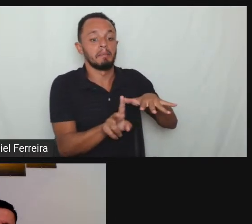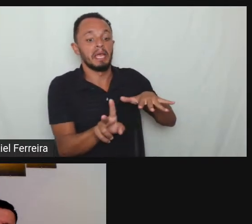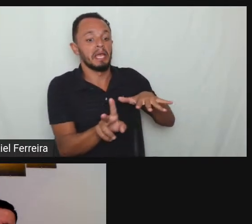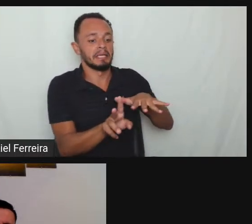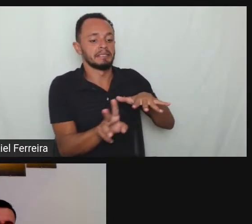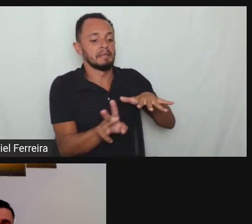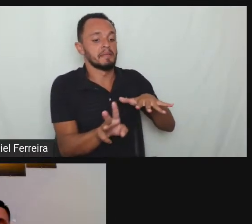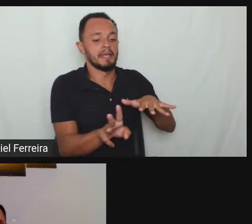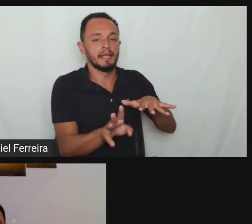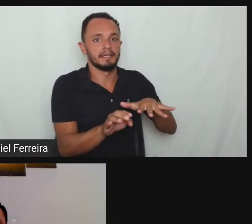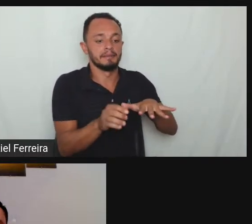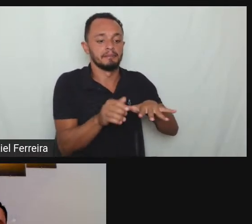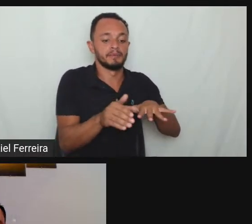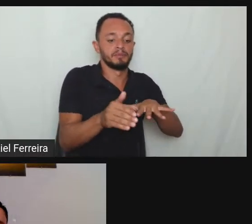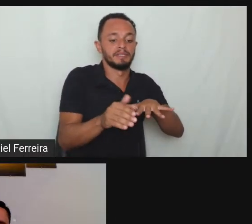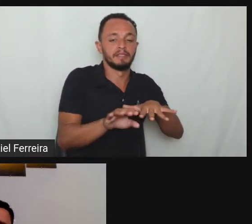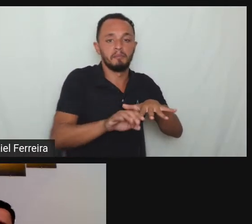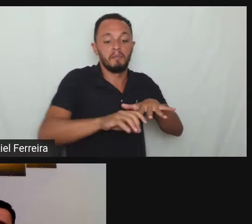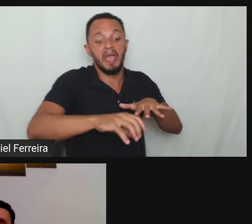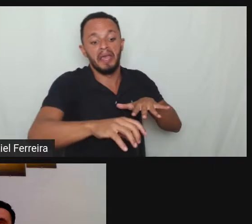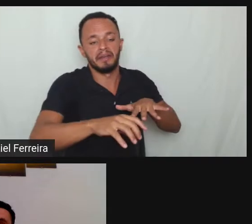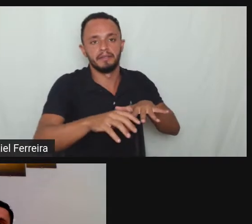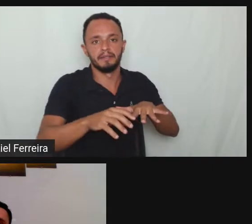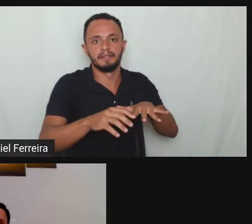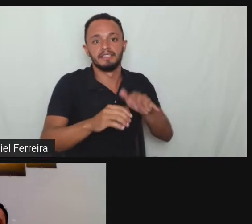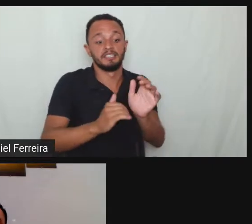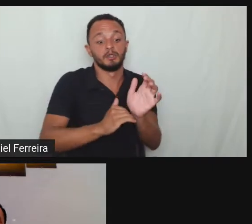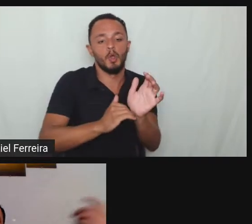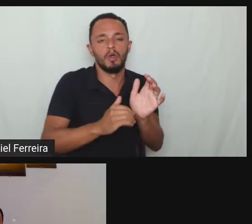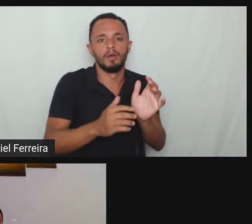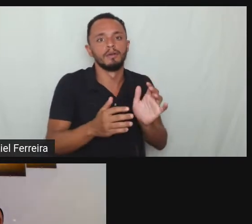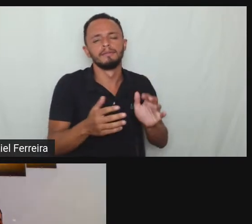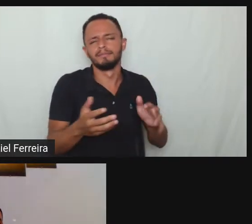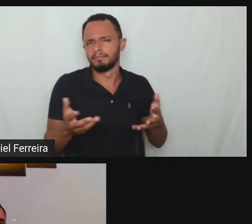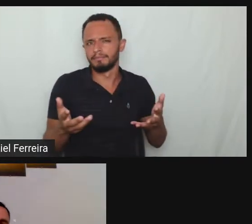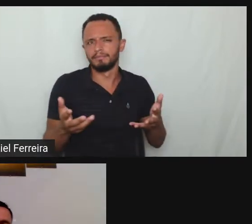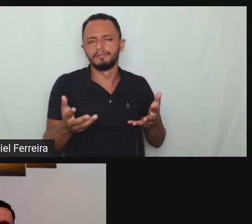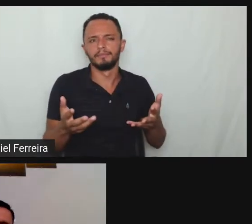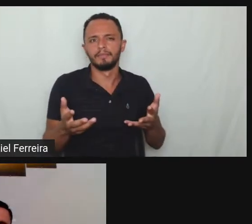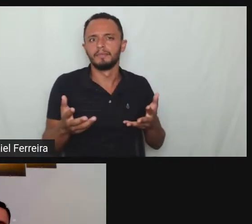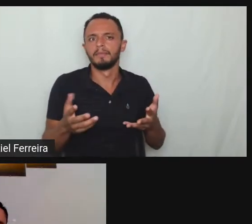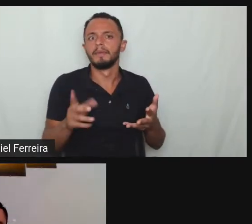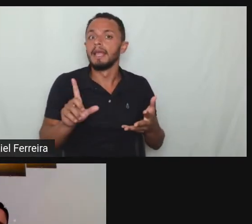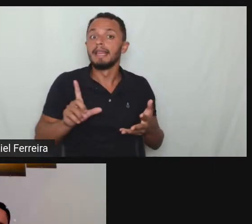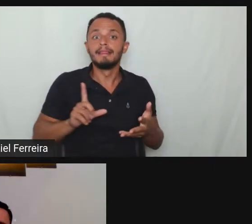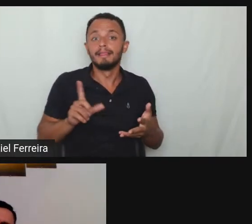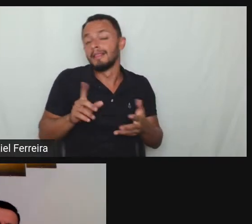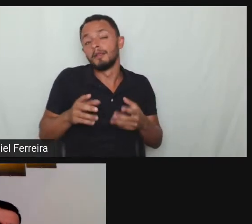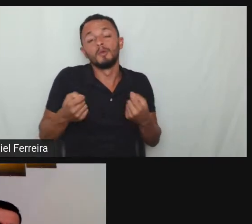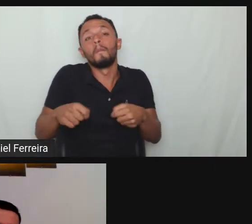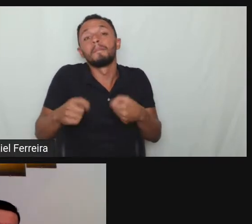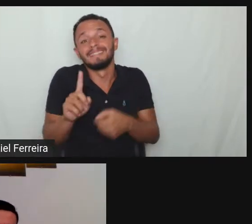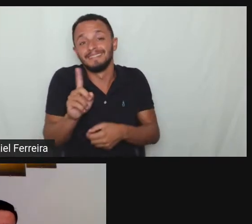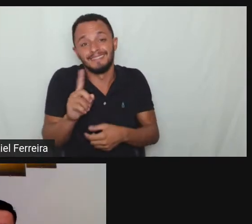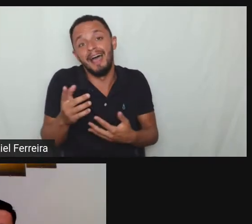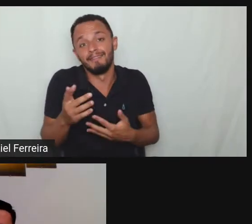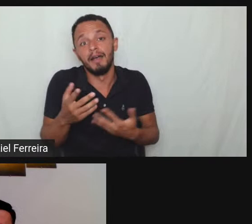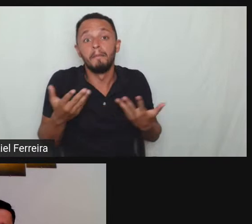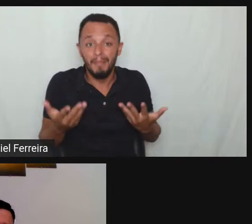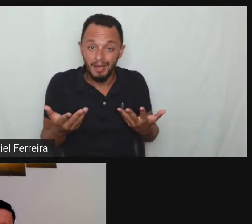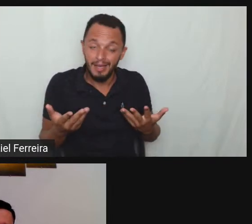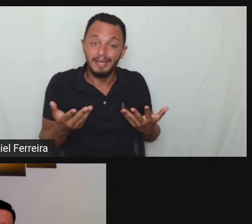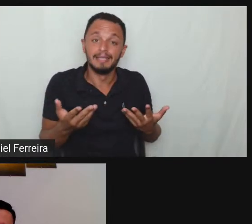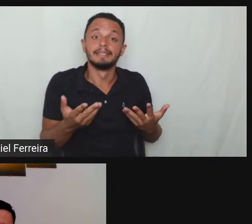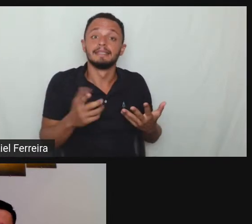outra forma é ter uma inclusão plena que na verdade nem precisava tem que ter que ter essa inclusão né Thiago na verdade todos somos iguais mas ter